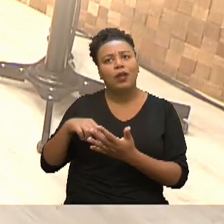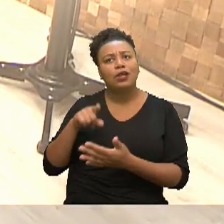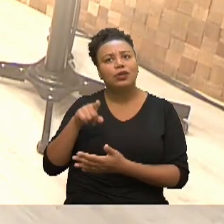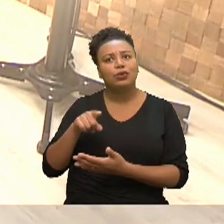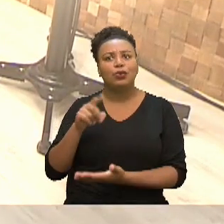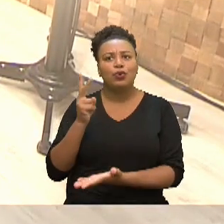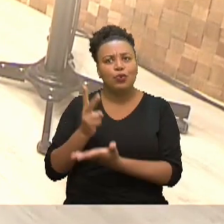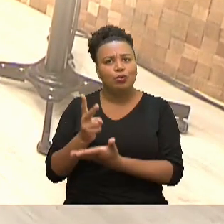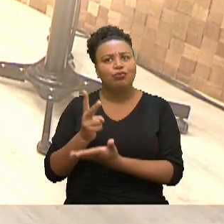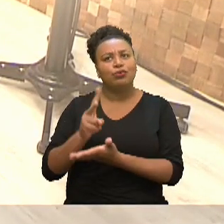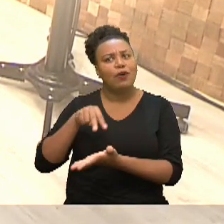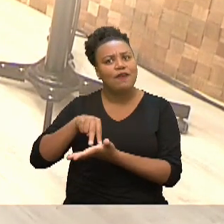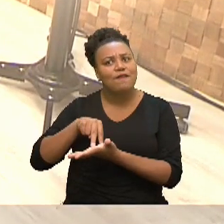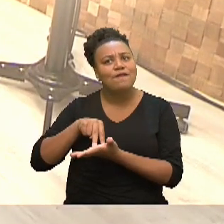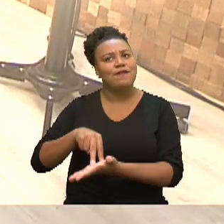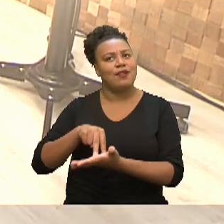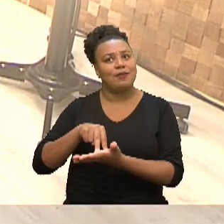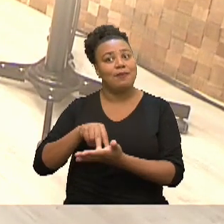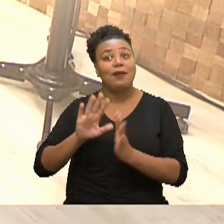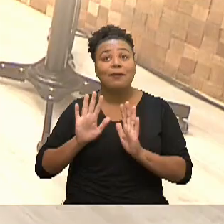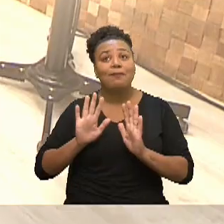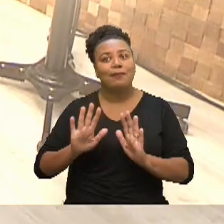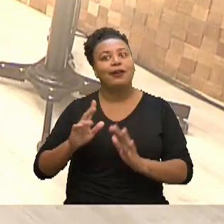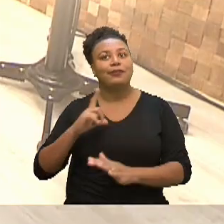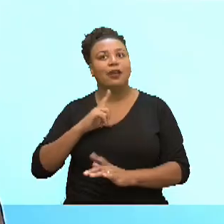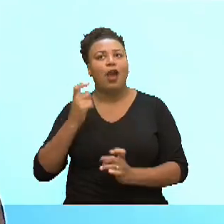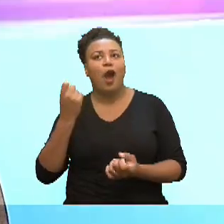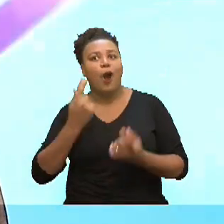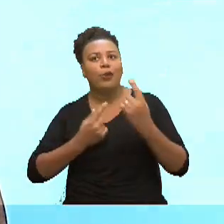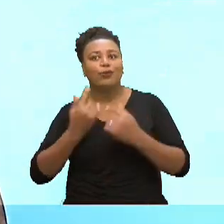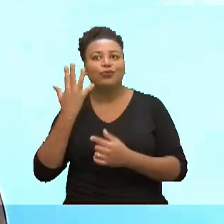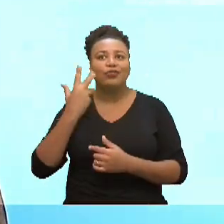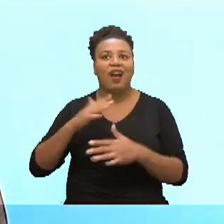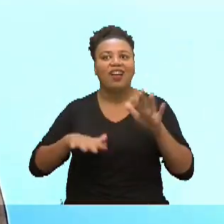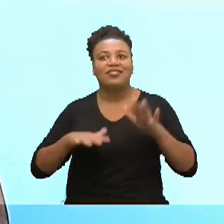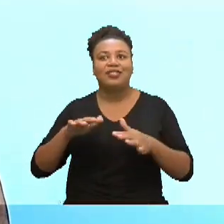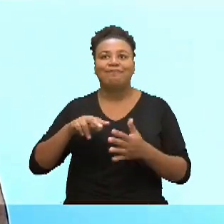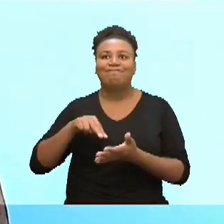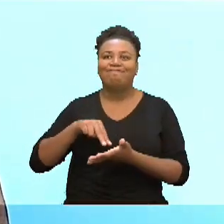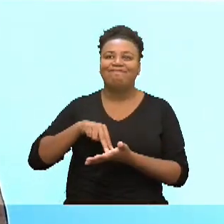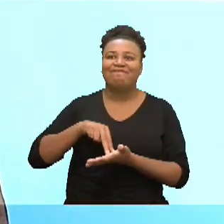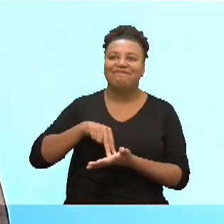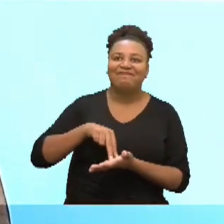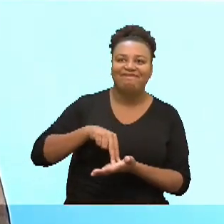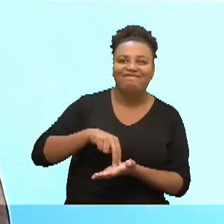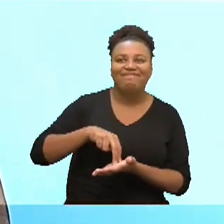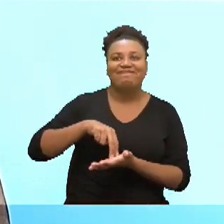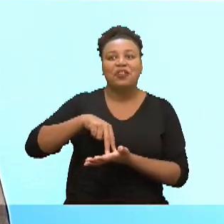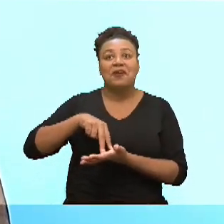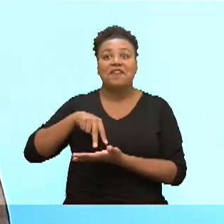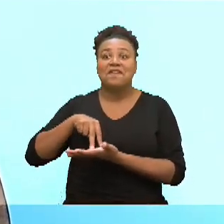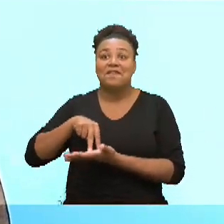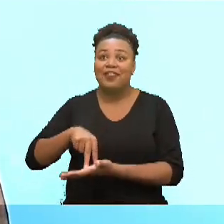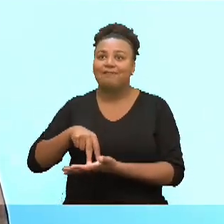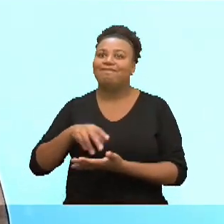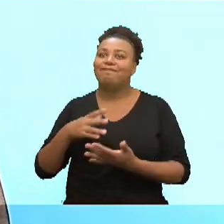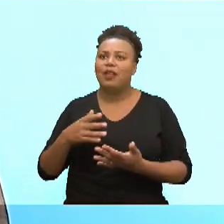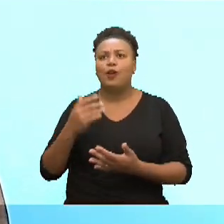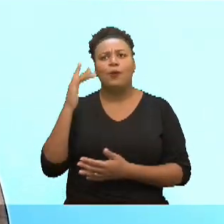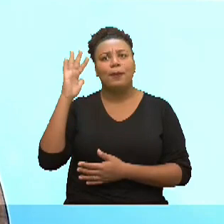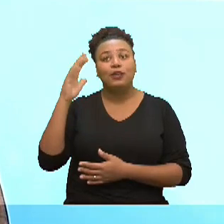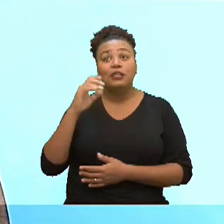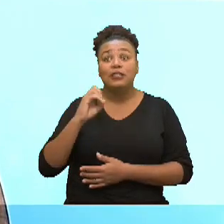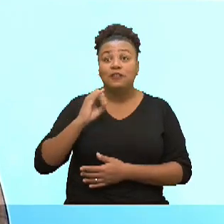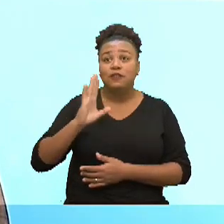permanece firme, forte, mas tem dias que nem tão firme, nem tão forte. Sim. E eu imagino que se